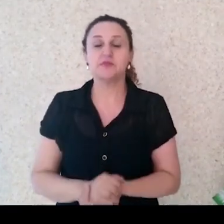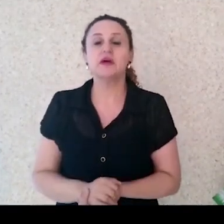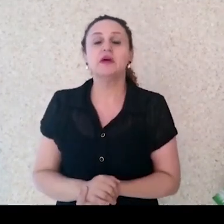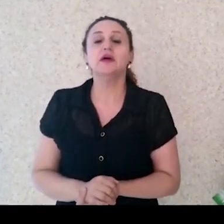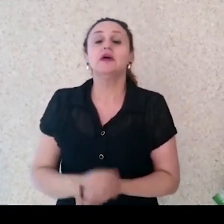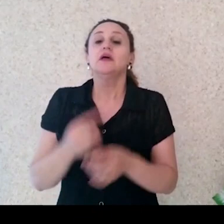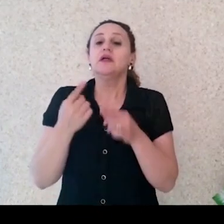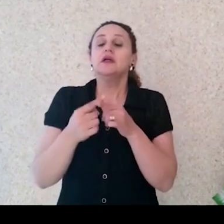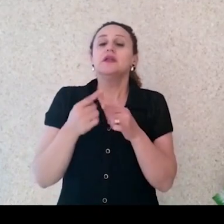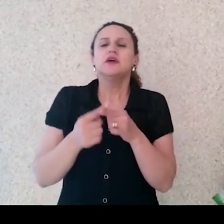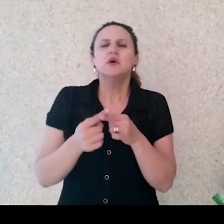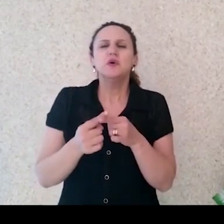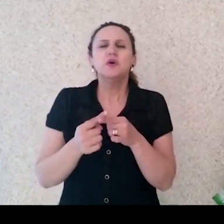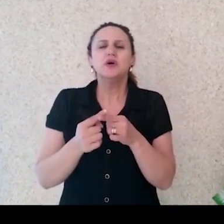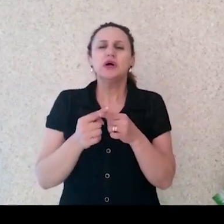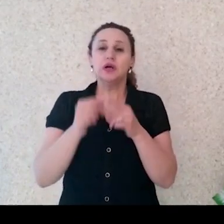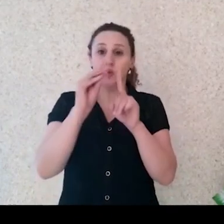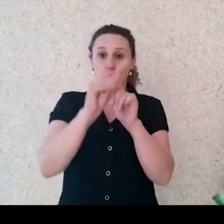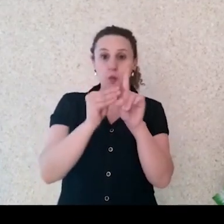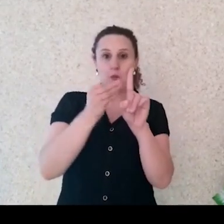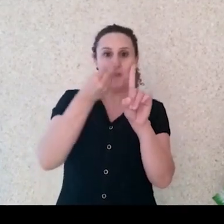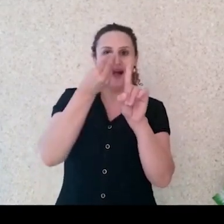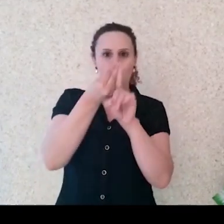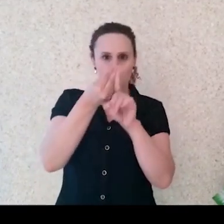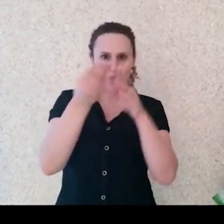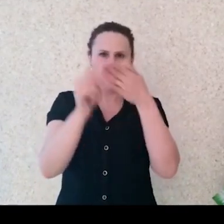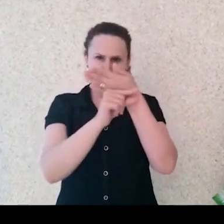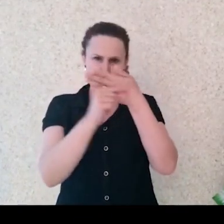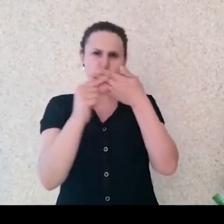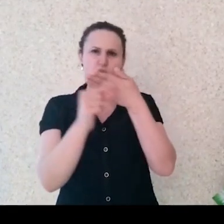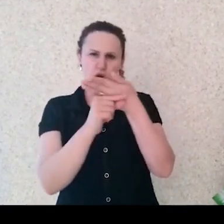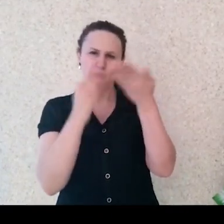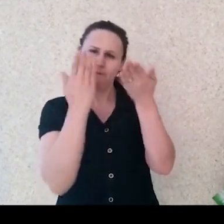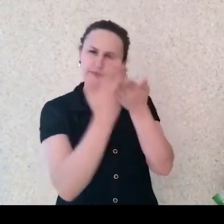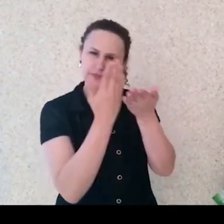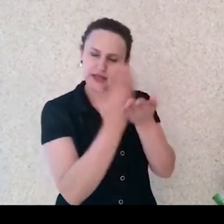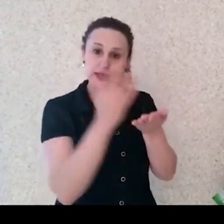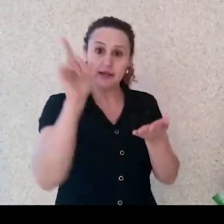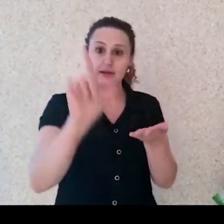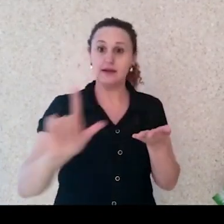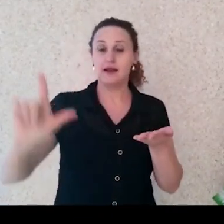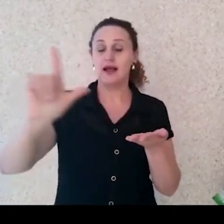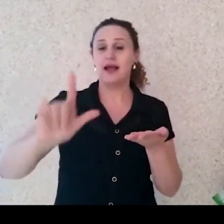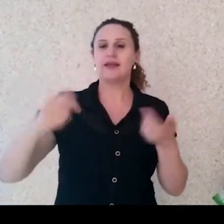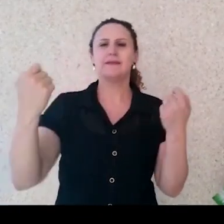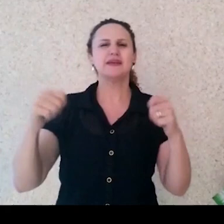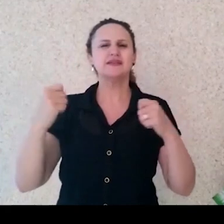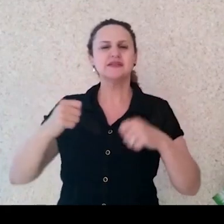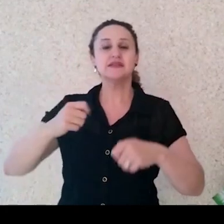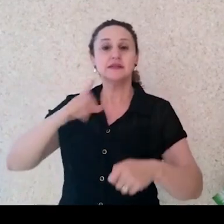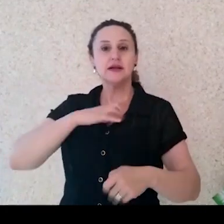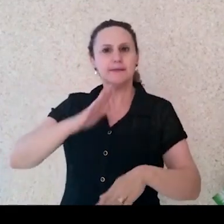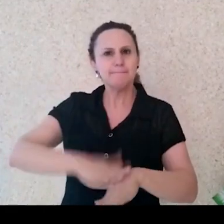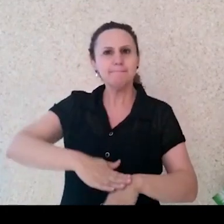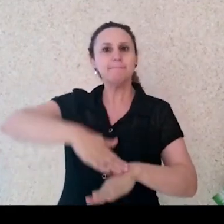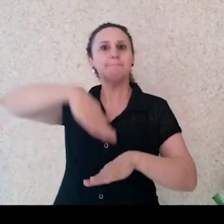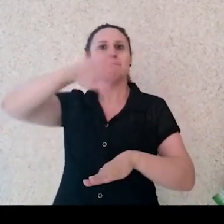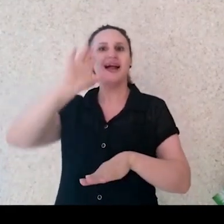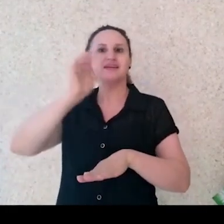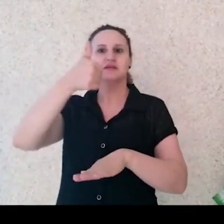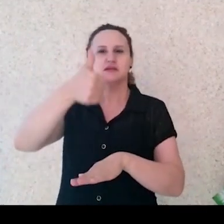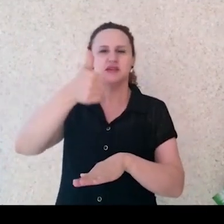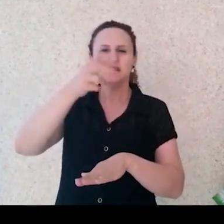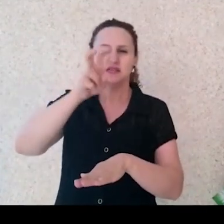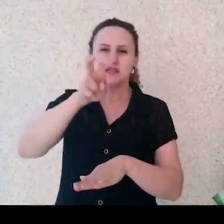uma obra literária, para ser considerada um best-seller, um dos mais lidos, ela deve ter lá entre 15 mil leitores, 15 mil